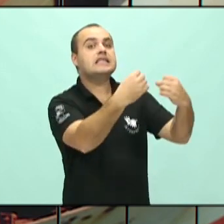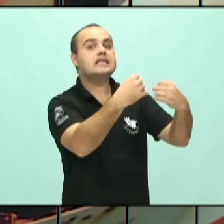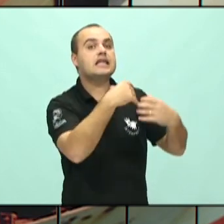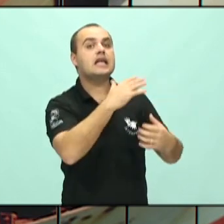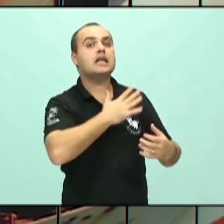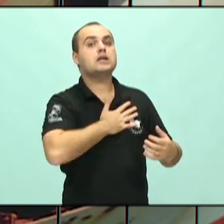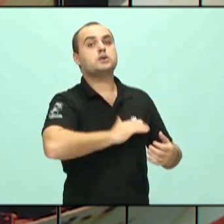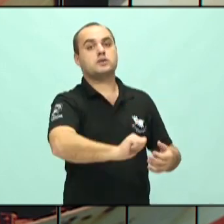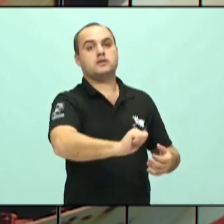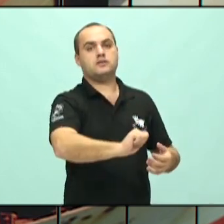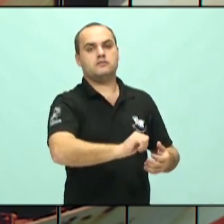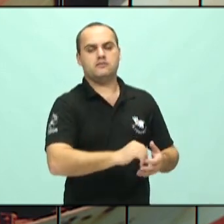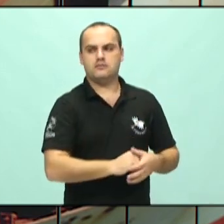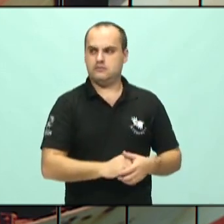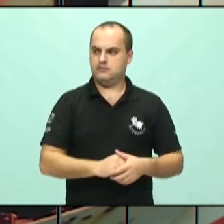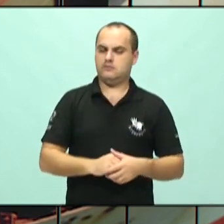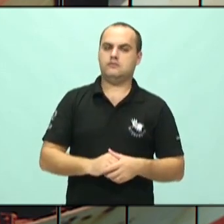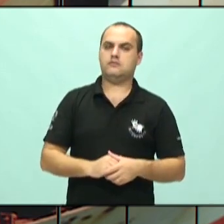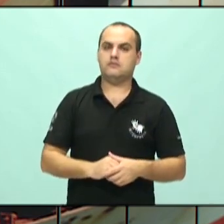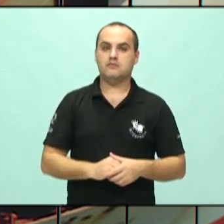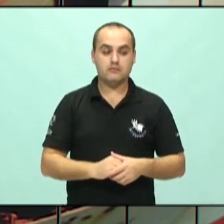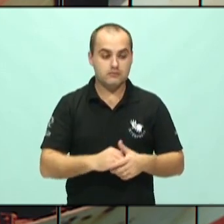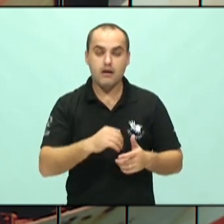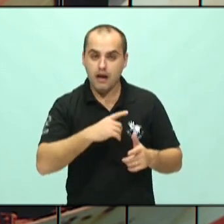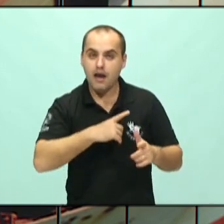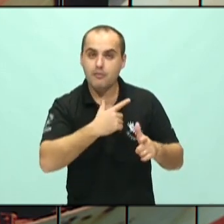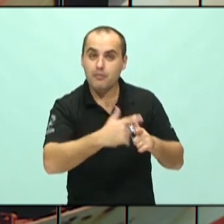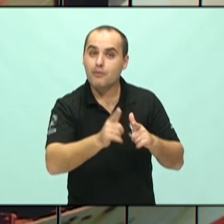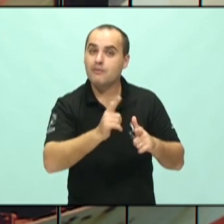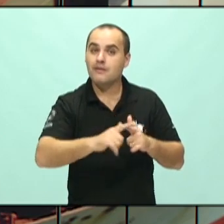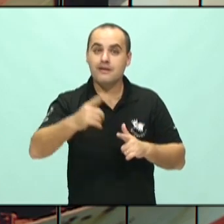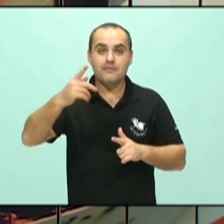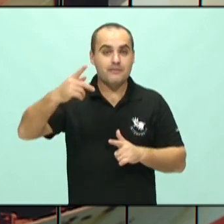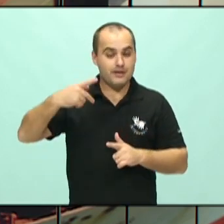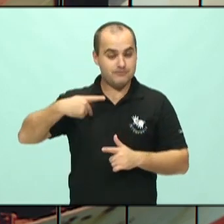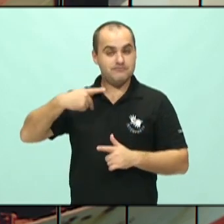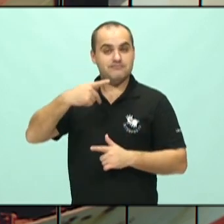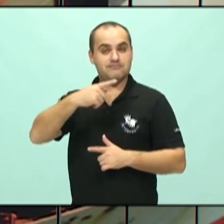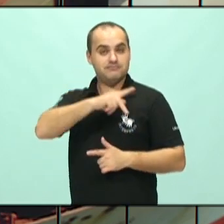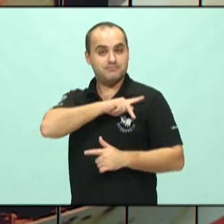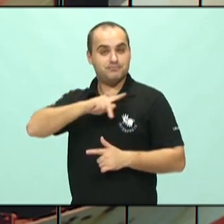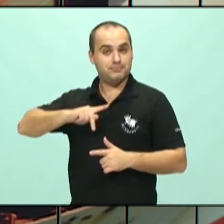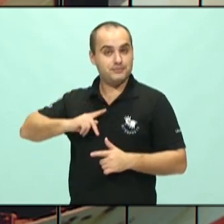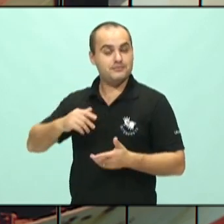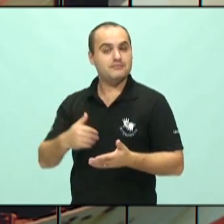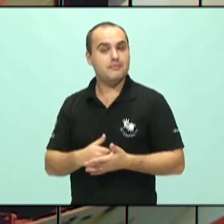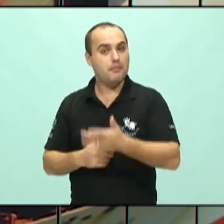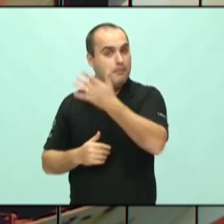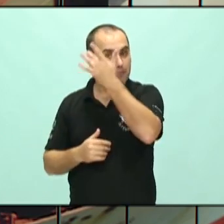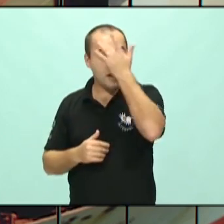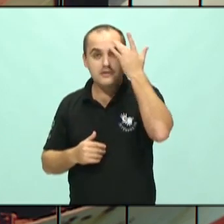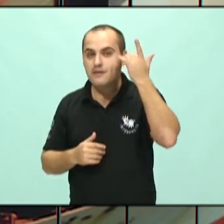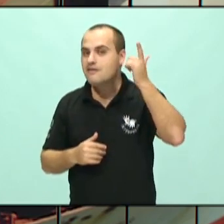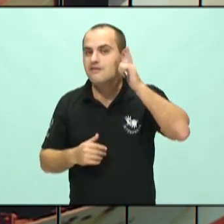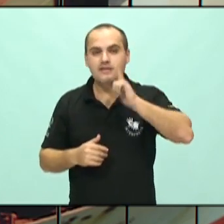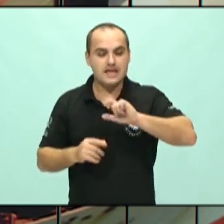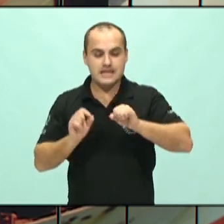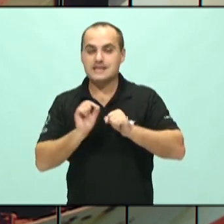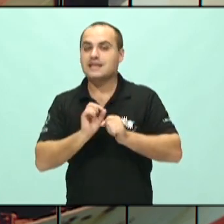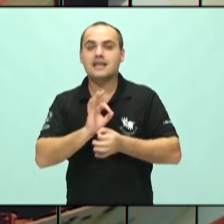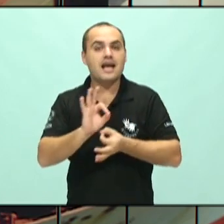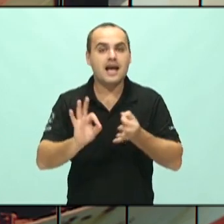problema de saúde pública porque você vai ter disfunção. E uma pessoa que não consegue funcionar é uma pessoa improdutiva.